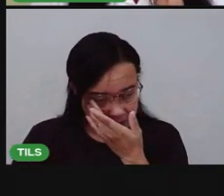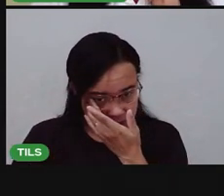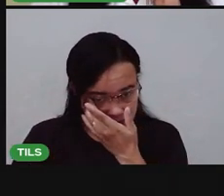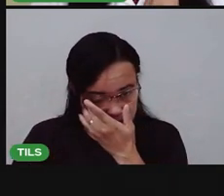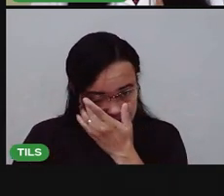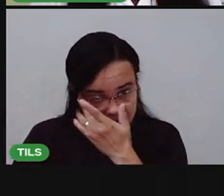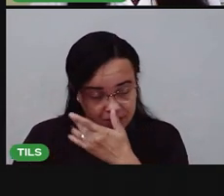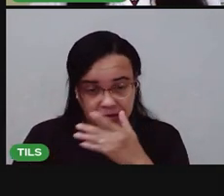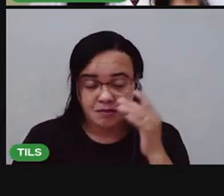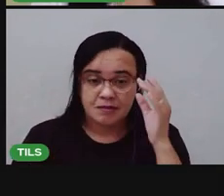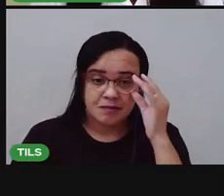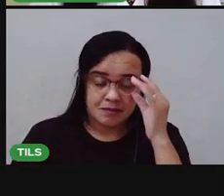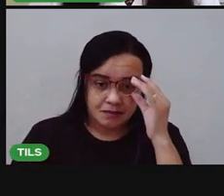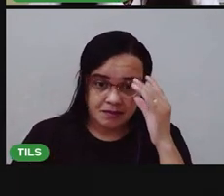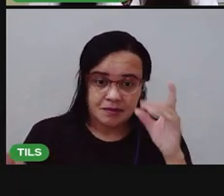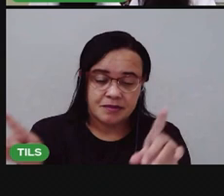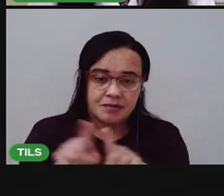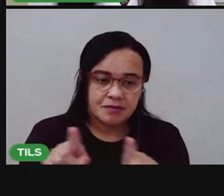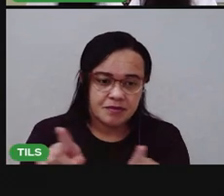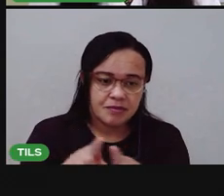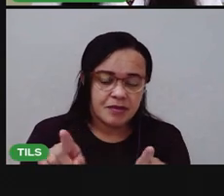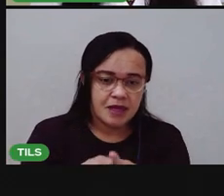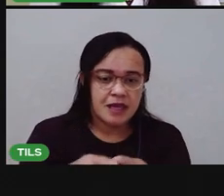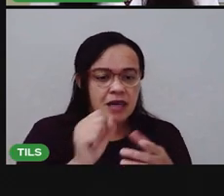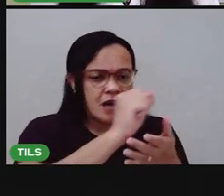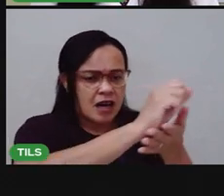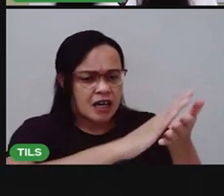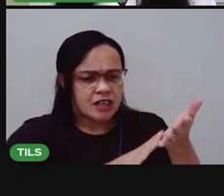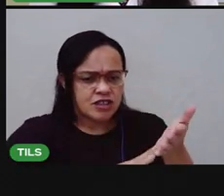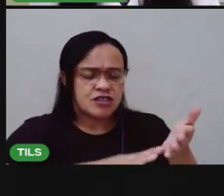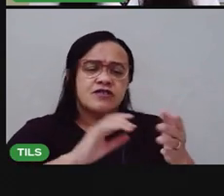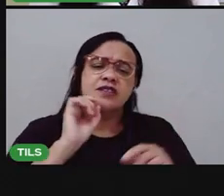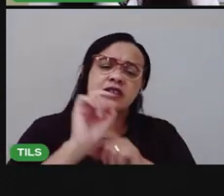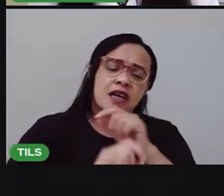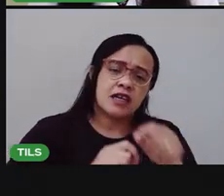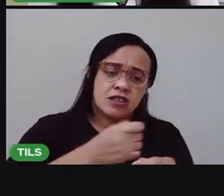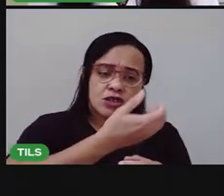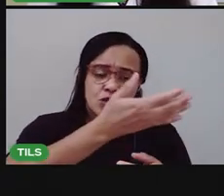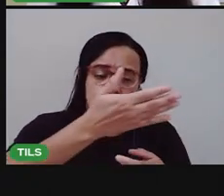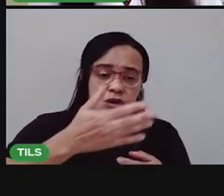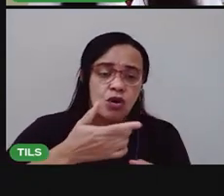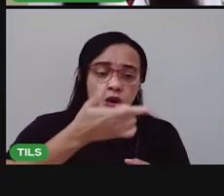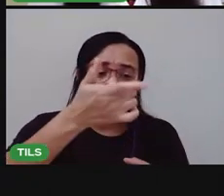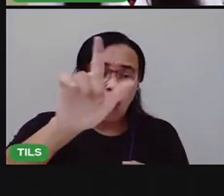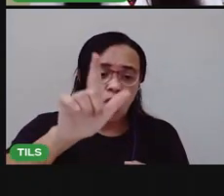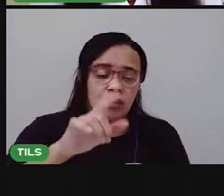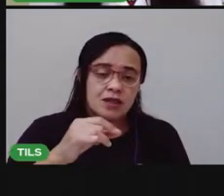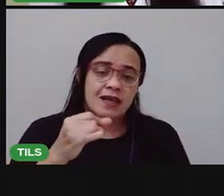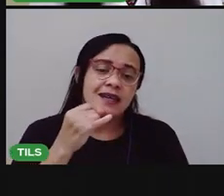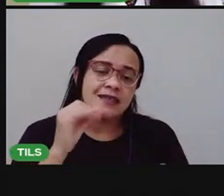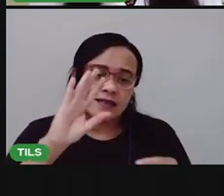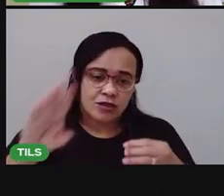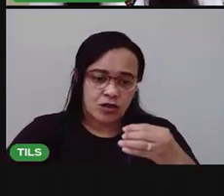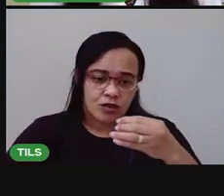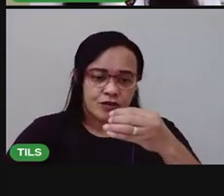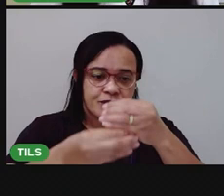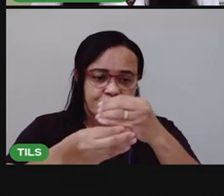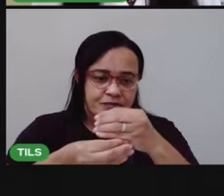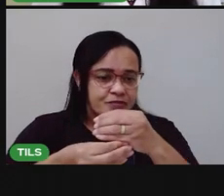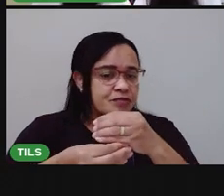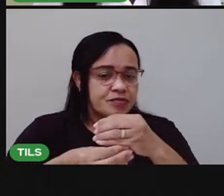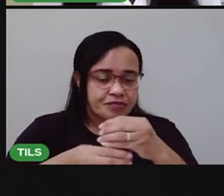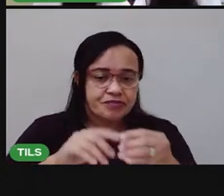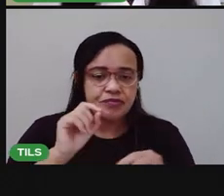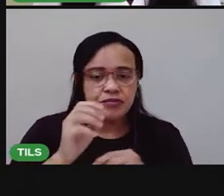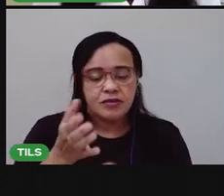E também, tem uma outra atividade, uma atividade complementar, que é uma sugestão de um